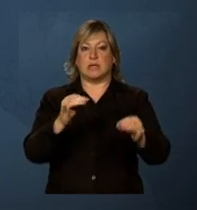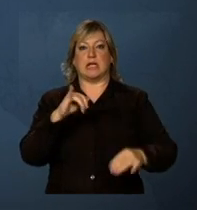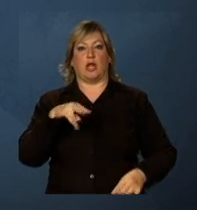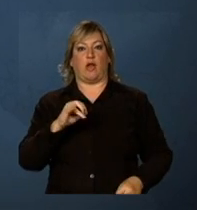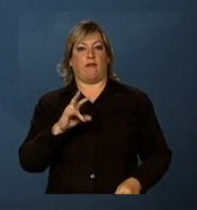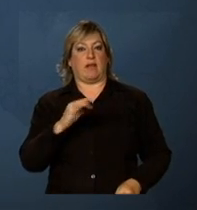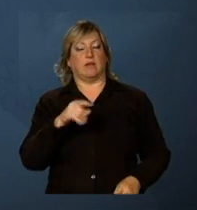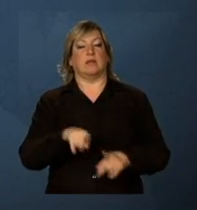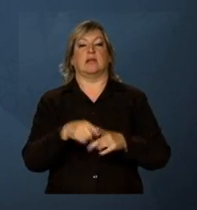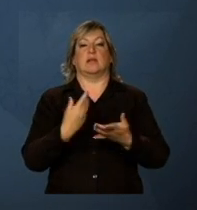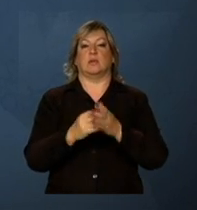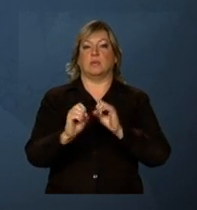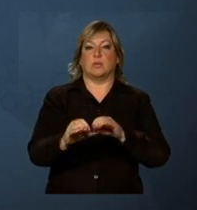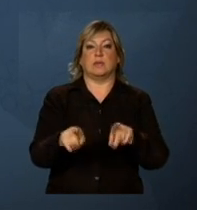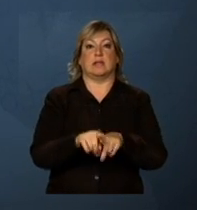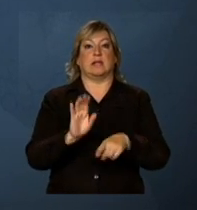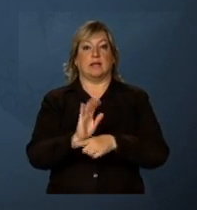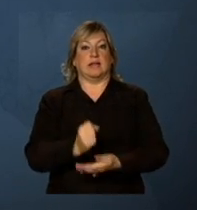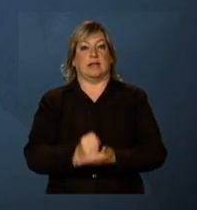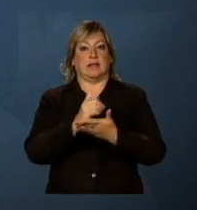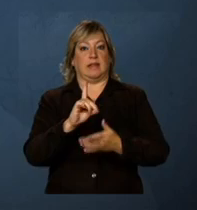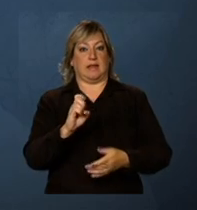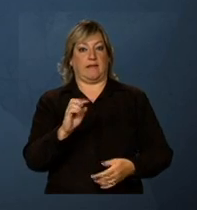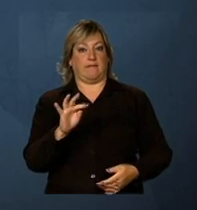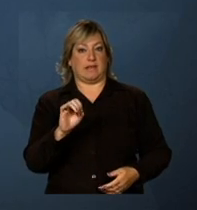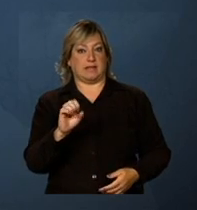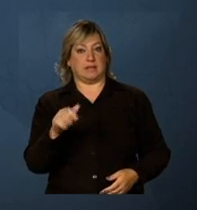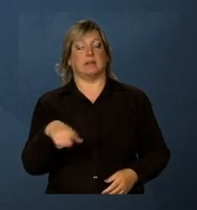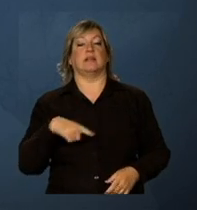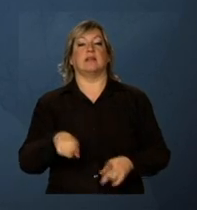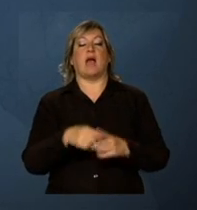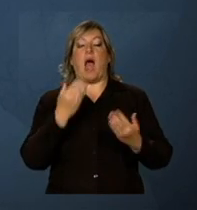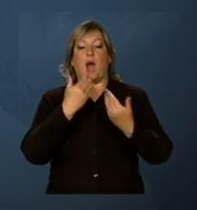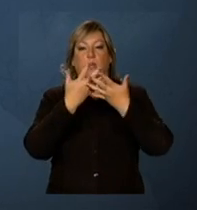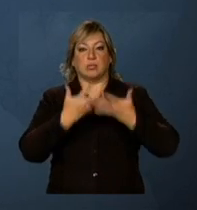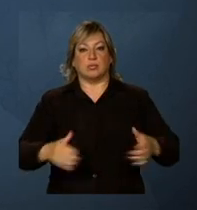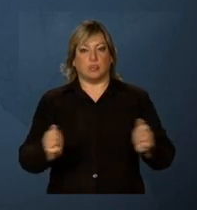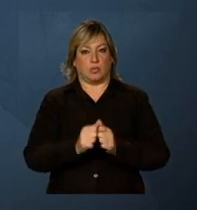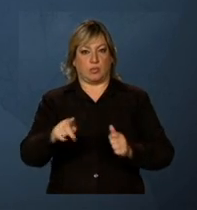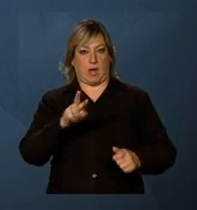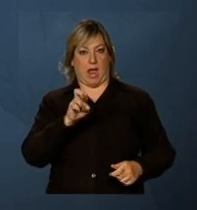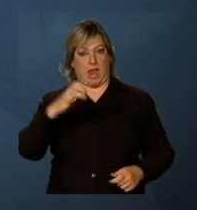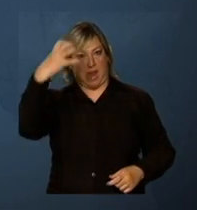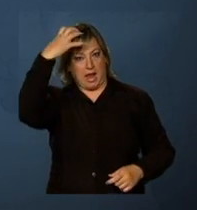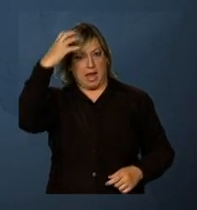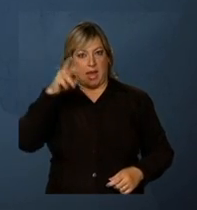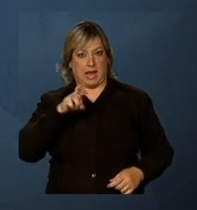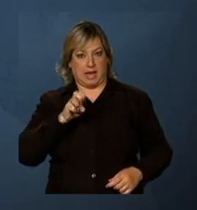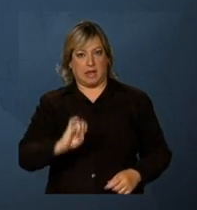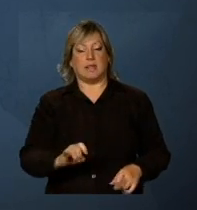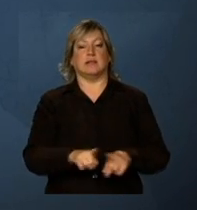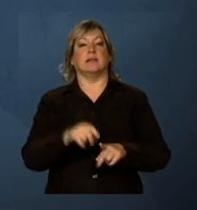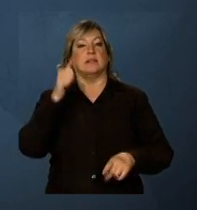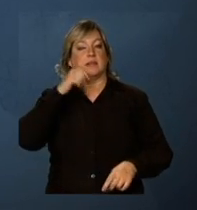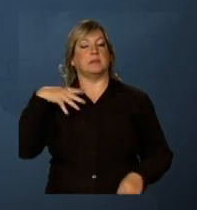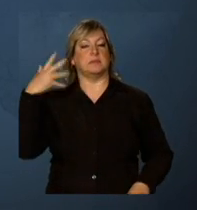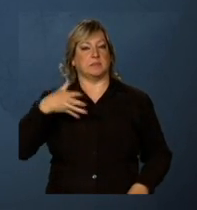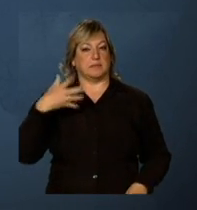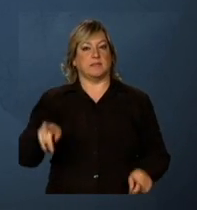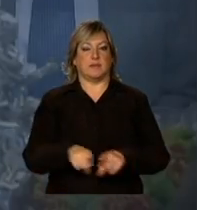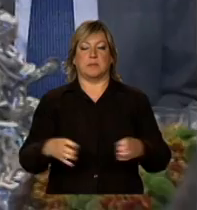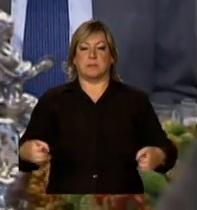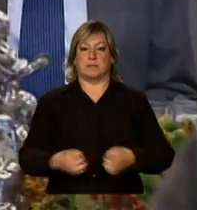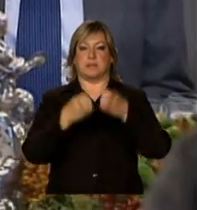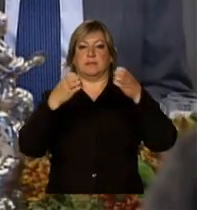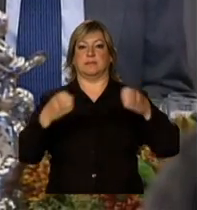inovação, educação e defesa. E durante o almoço com o rei, a presidenta Dilma Rousseff fez um pronunciamento e um brinde.